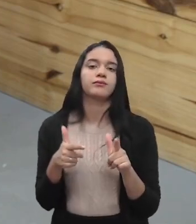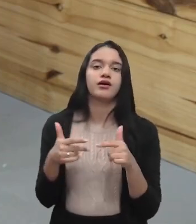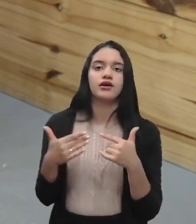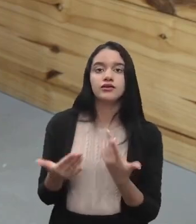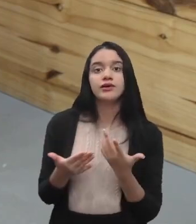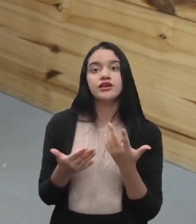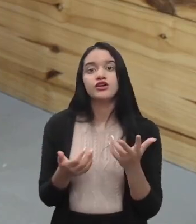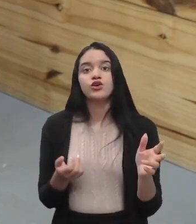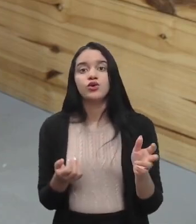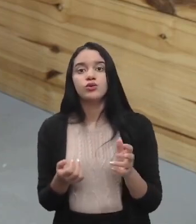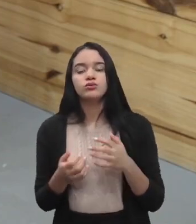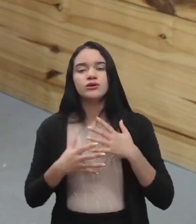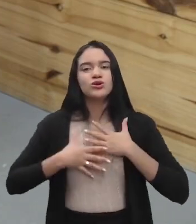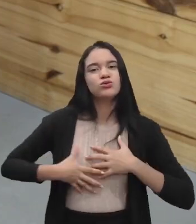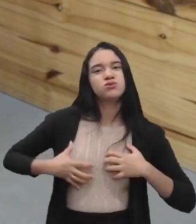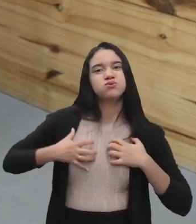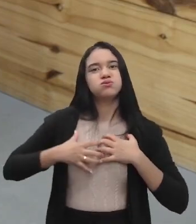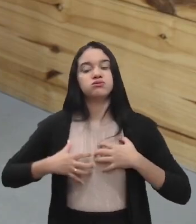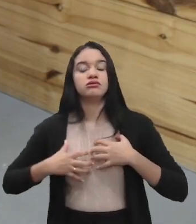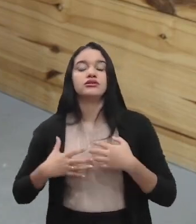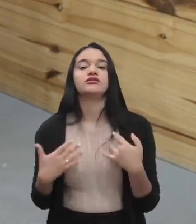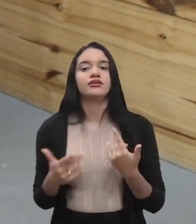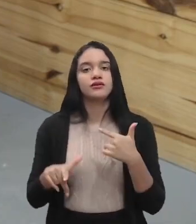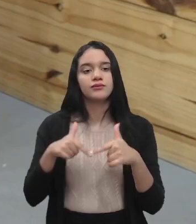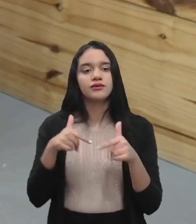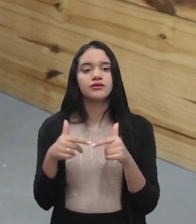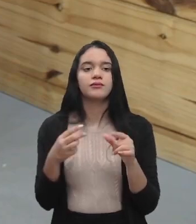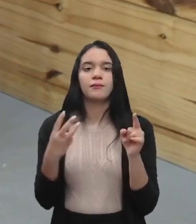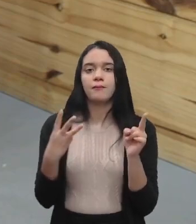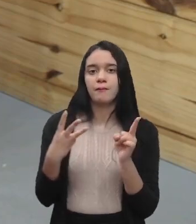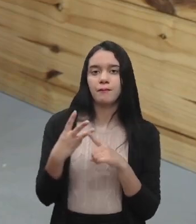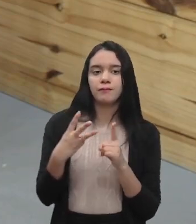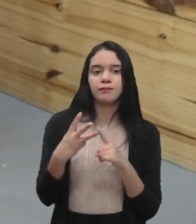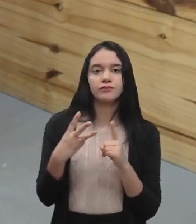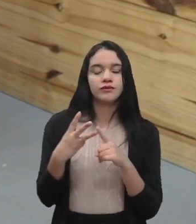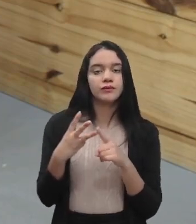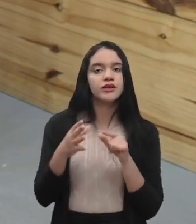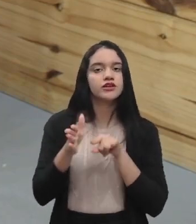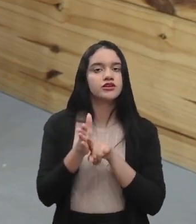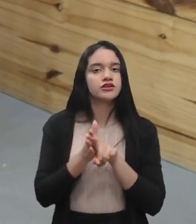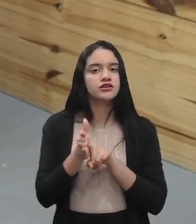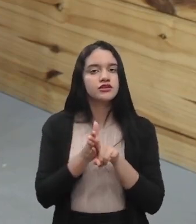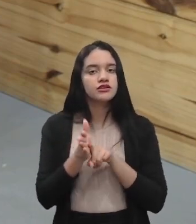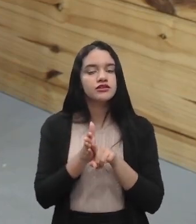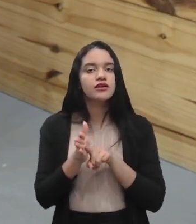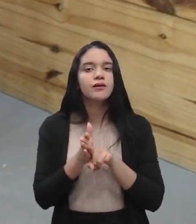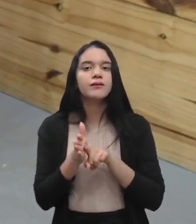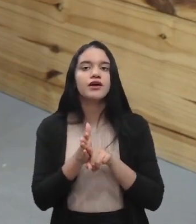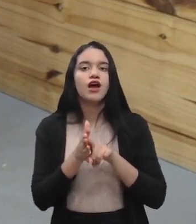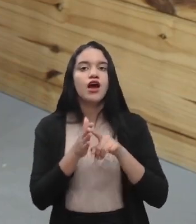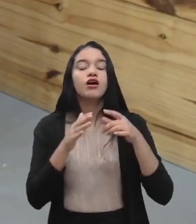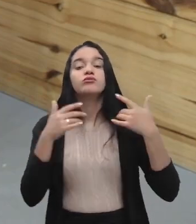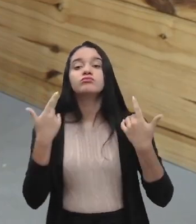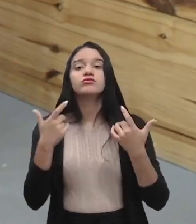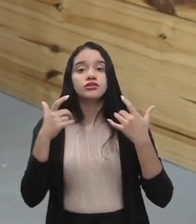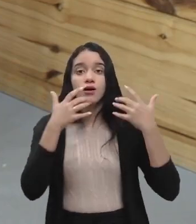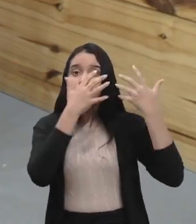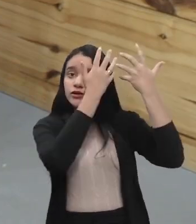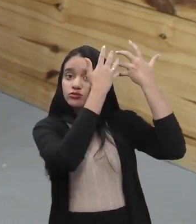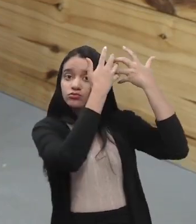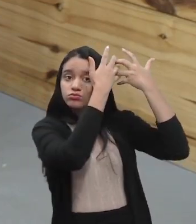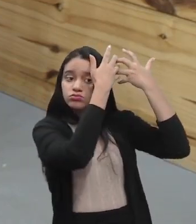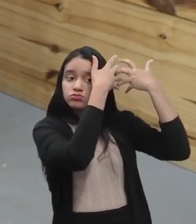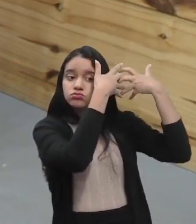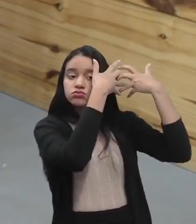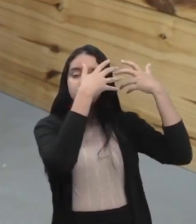estresse de estar trabalhando em altura. E eletroencefalograma, até para saber se não tem nenhum problema neurológico, como, por